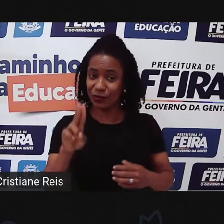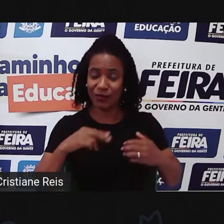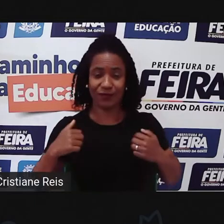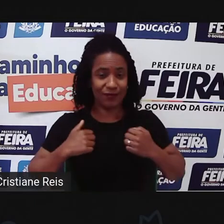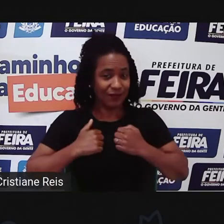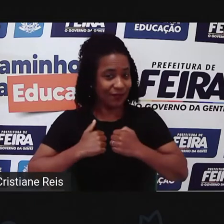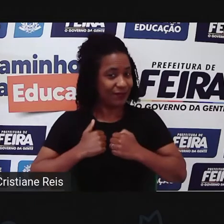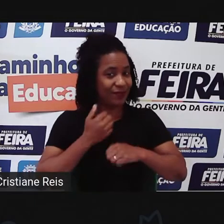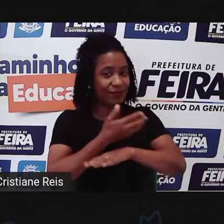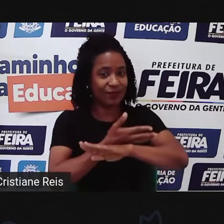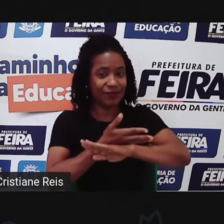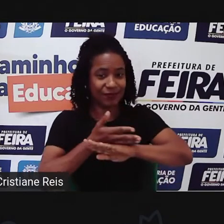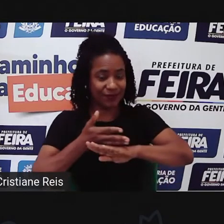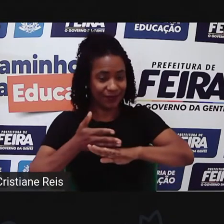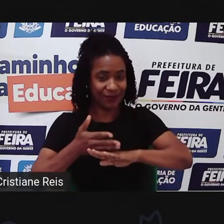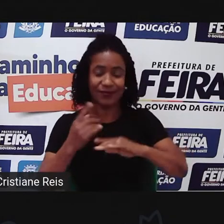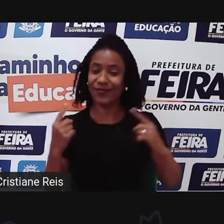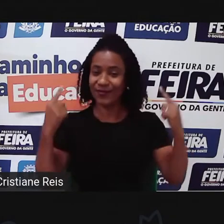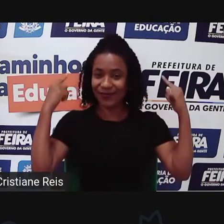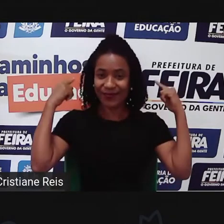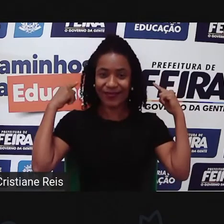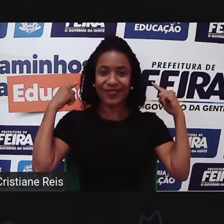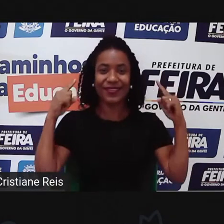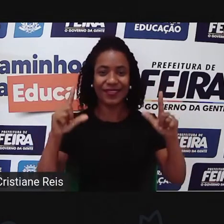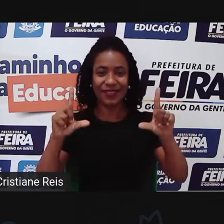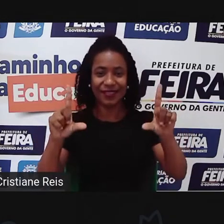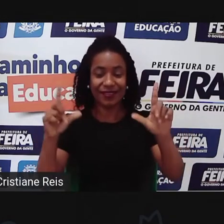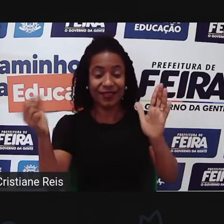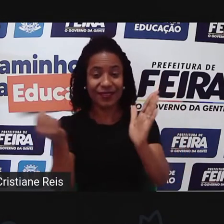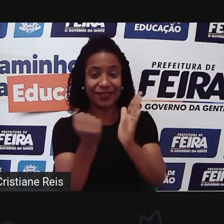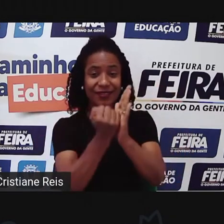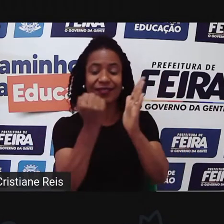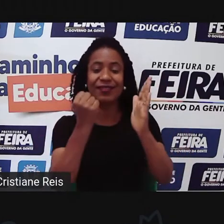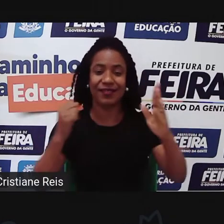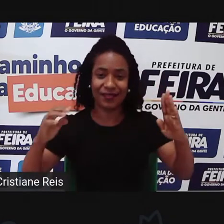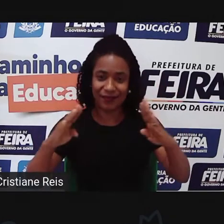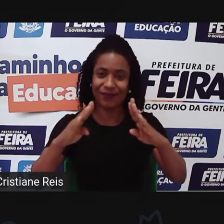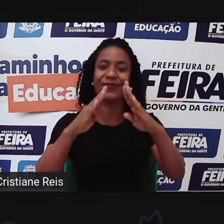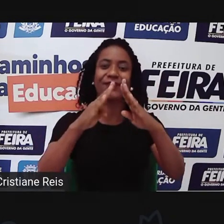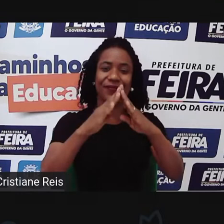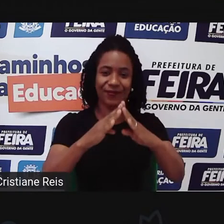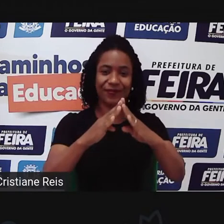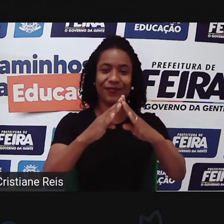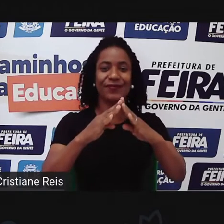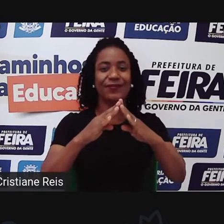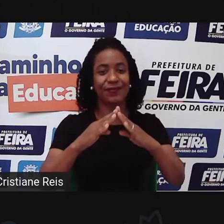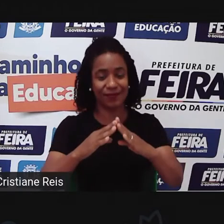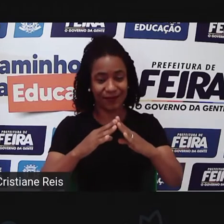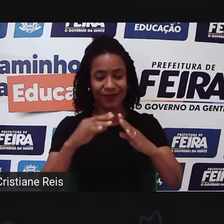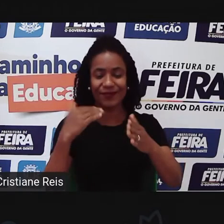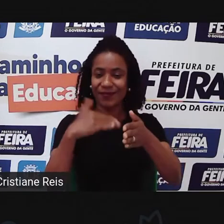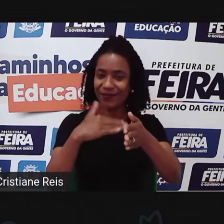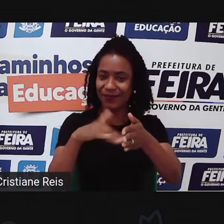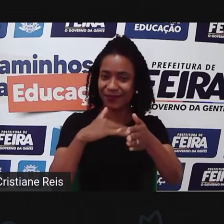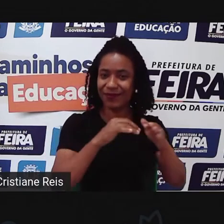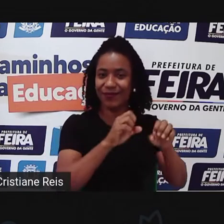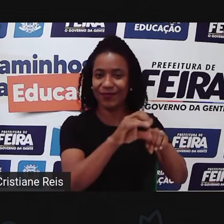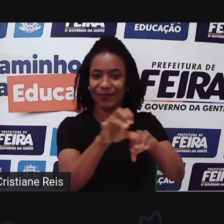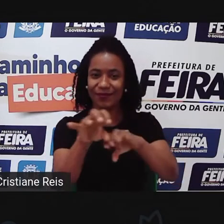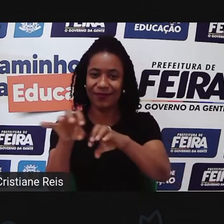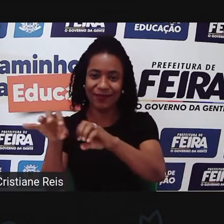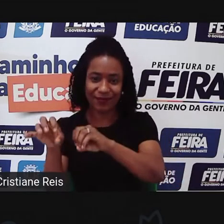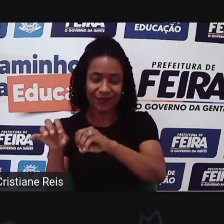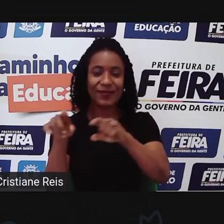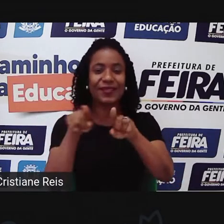branco. E na parte de trás do vídeo, vocês podem visualizar um painel com logomarcas da Secretaria de Educação